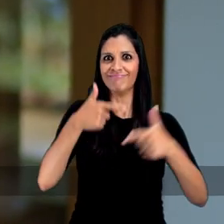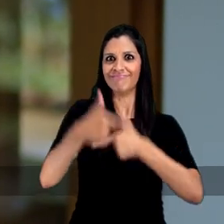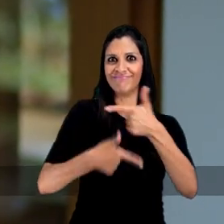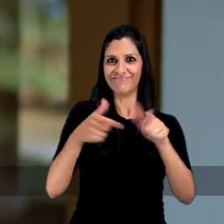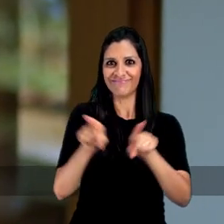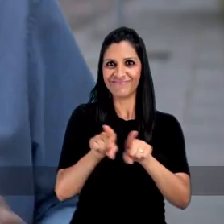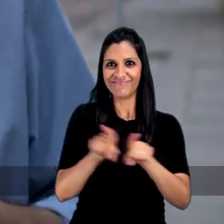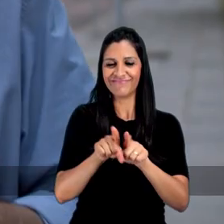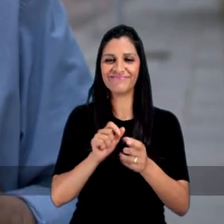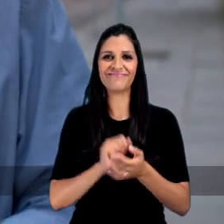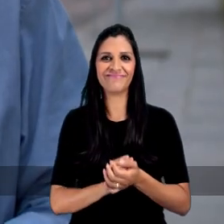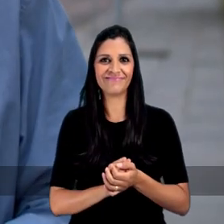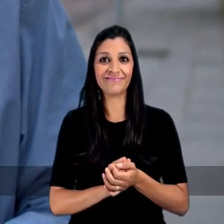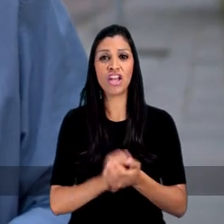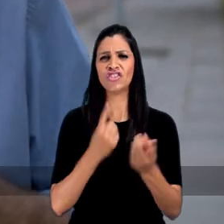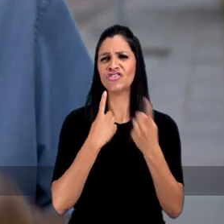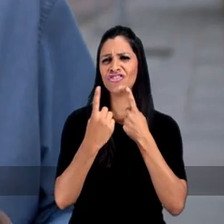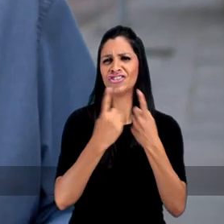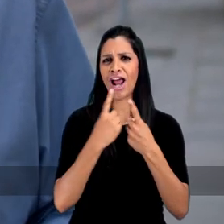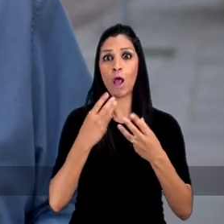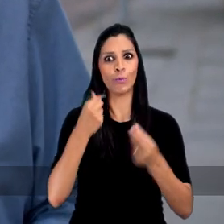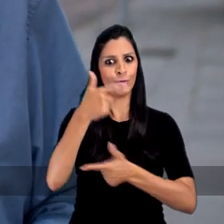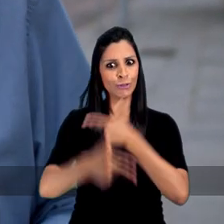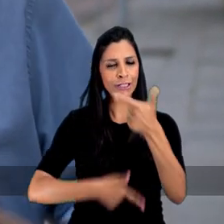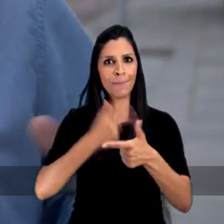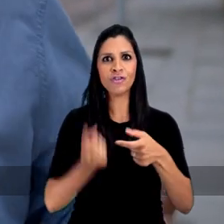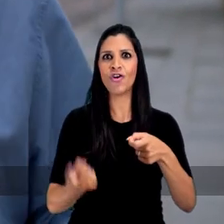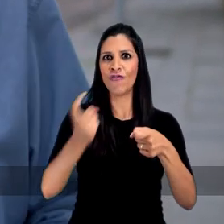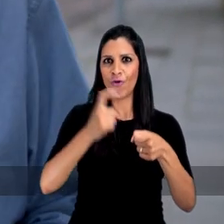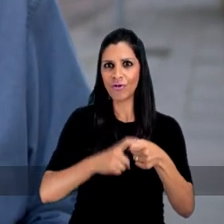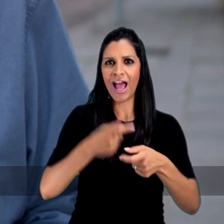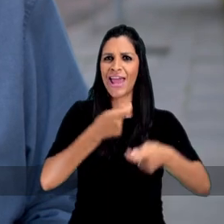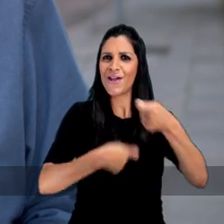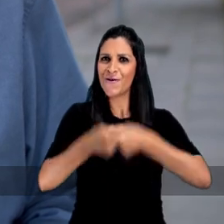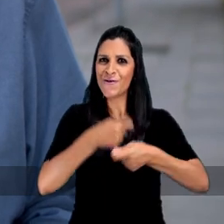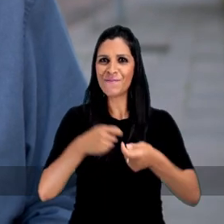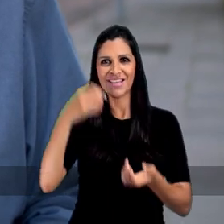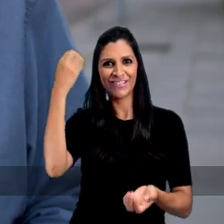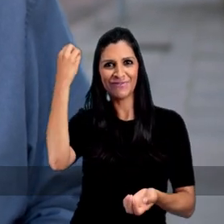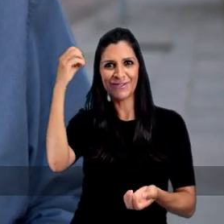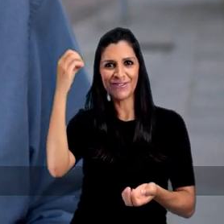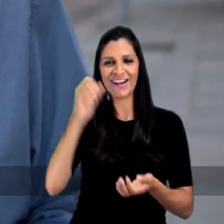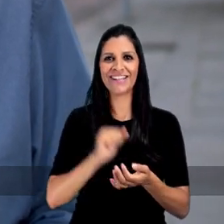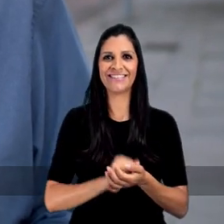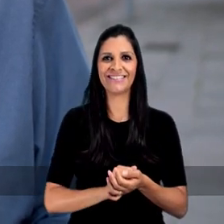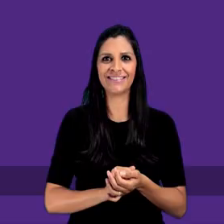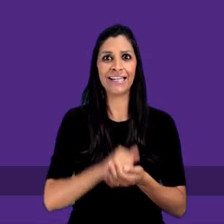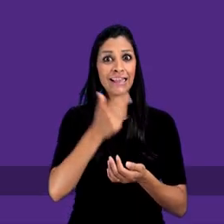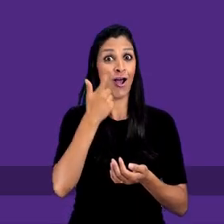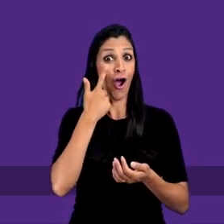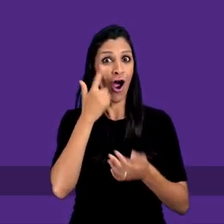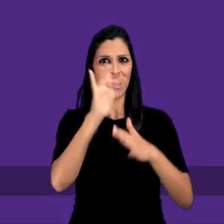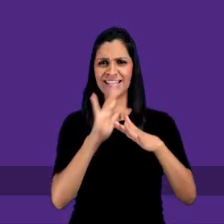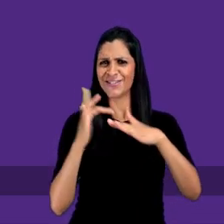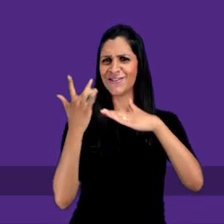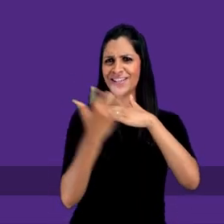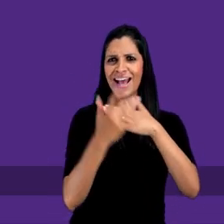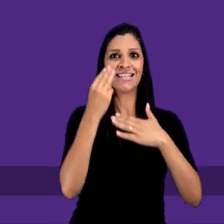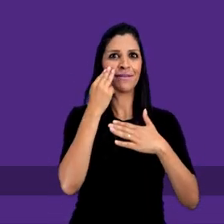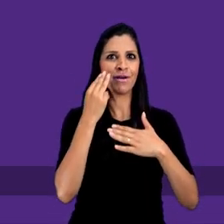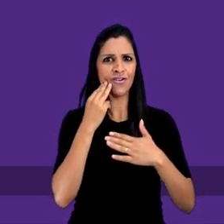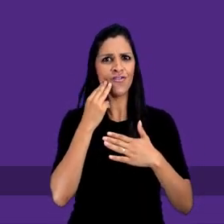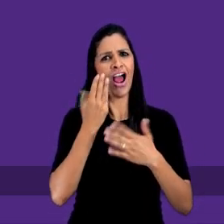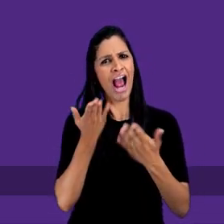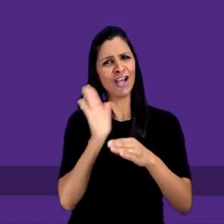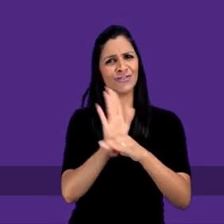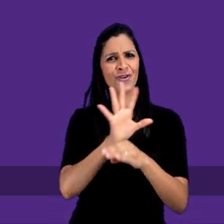e gerar empregos. E é com diálogo e muito trabalho que vamos recuperar a economia de Porto Alegre. Então te liga nas redes